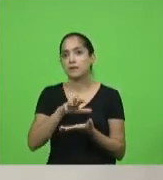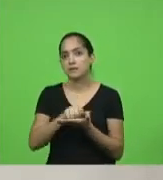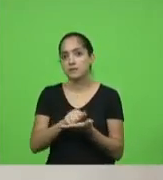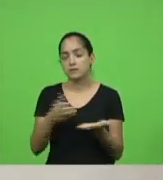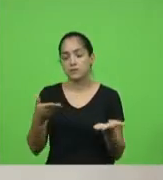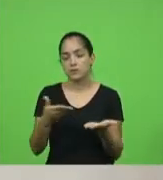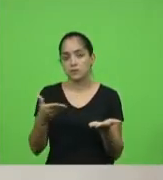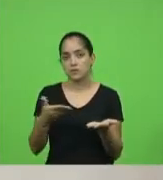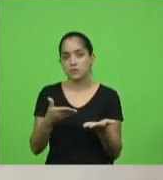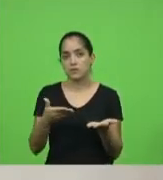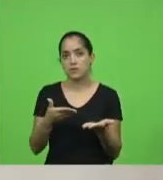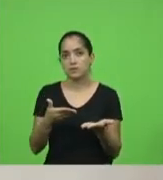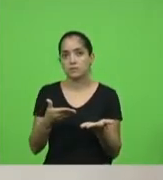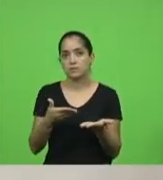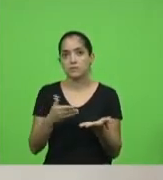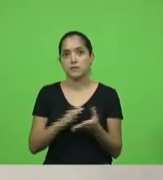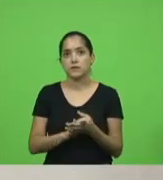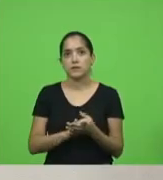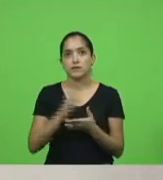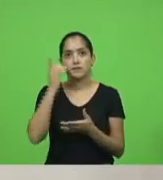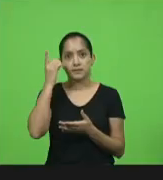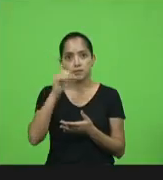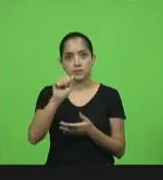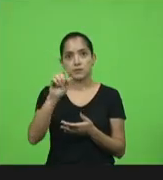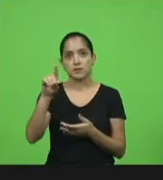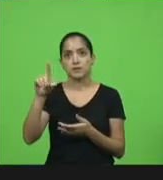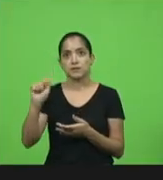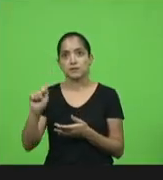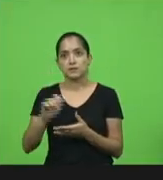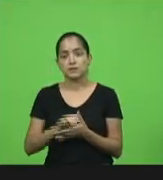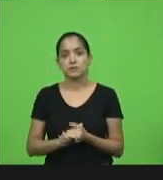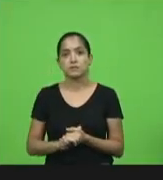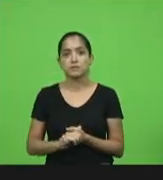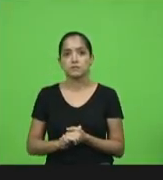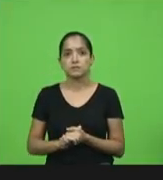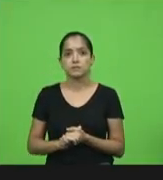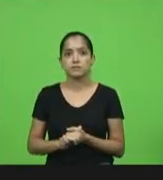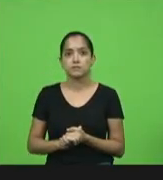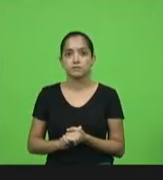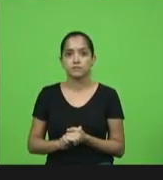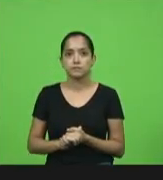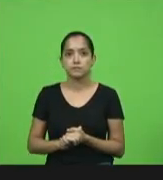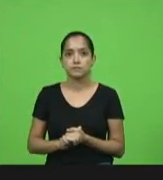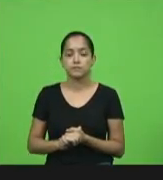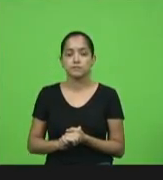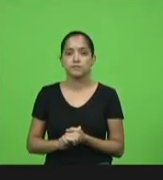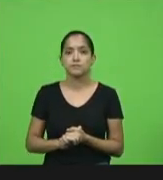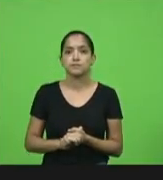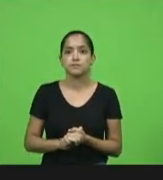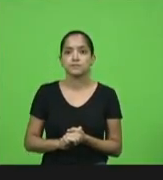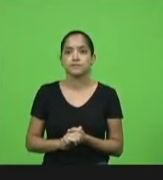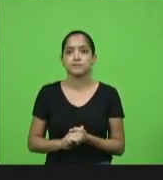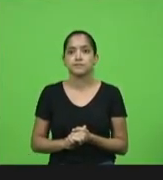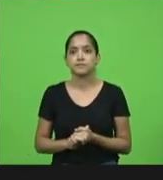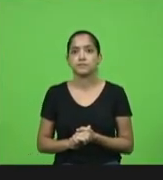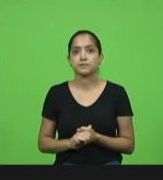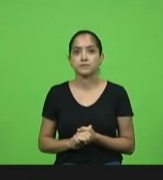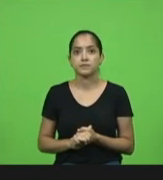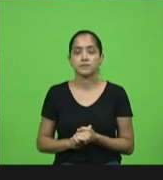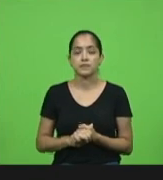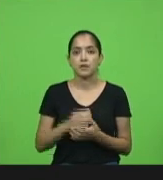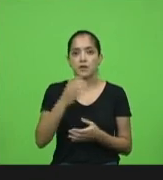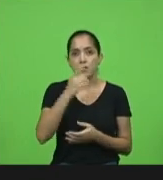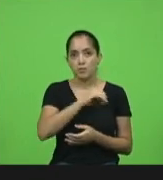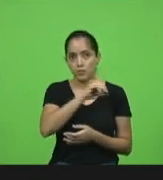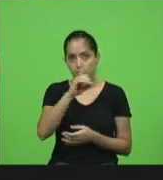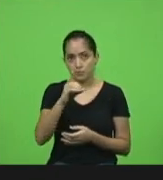deputado ada por gentileza 15 minutos eu deputado boa tarde colegas